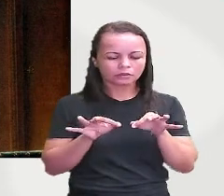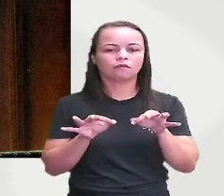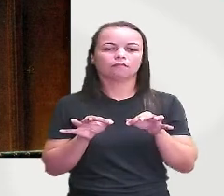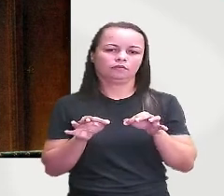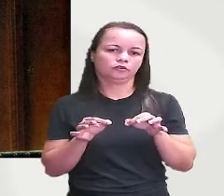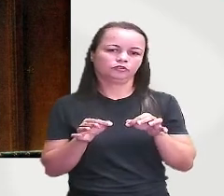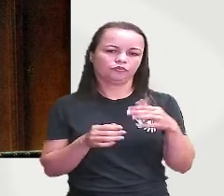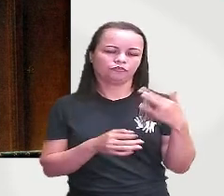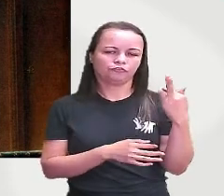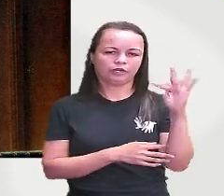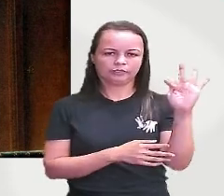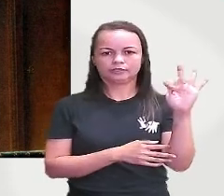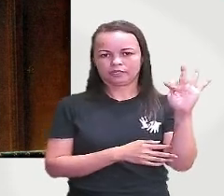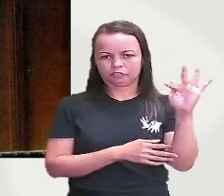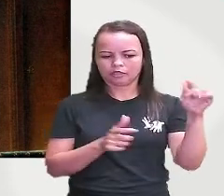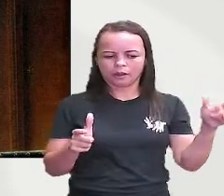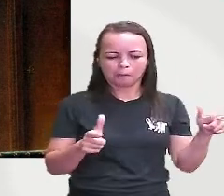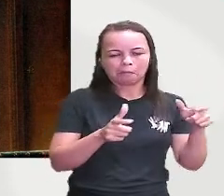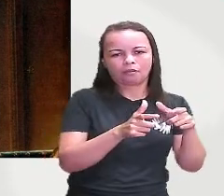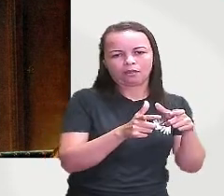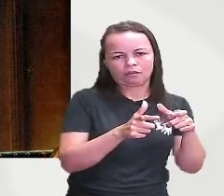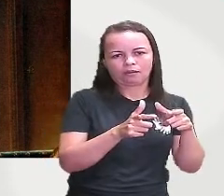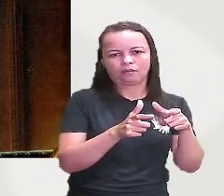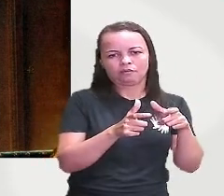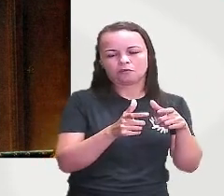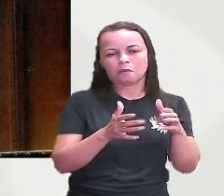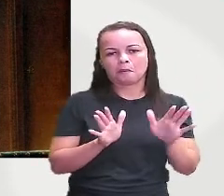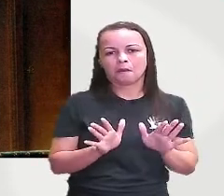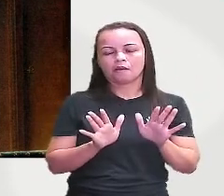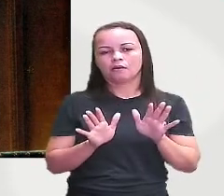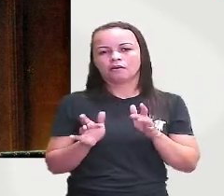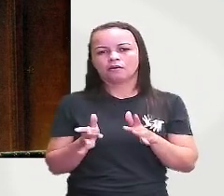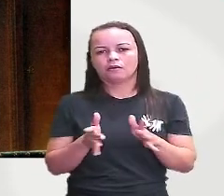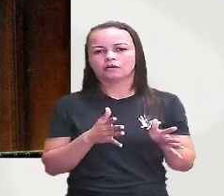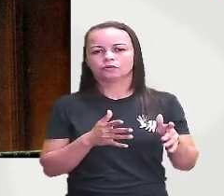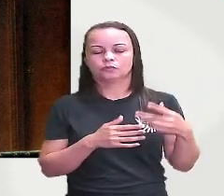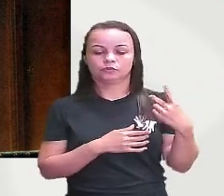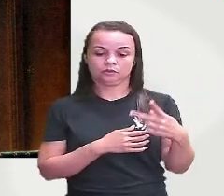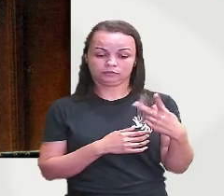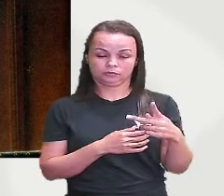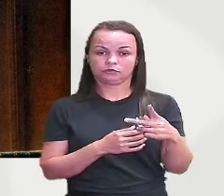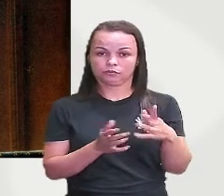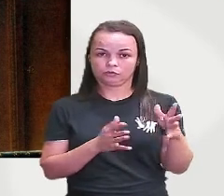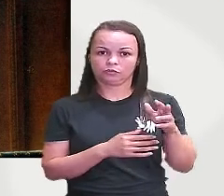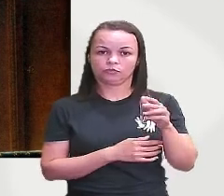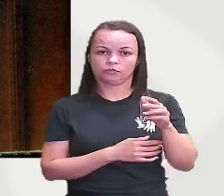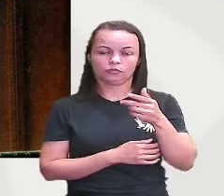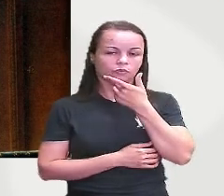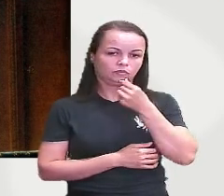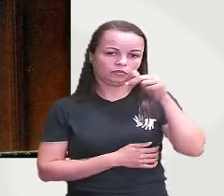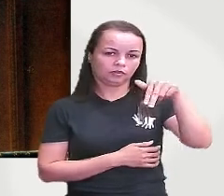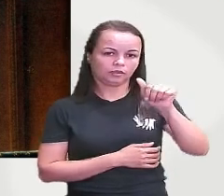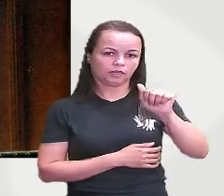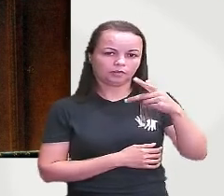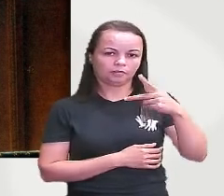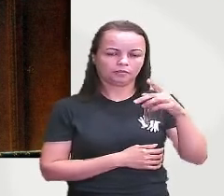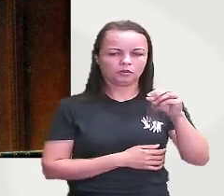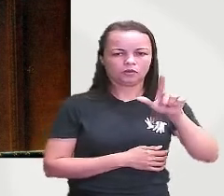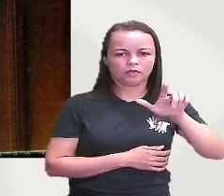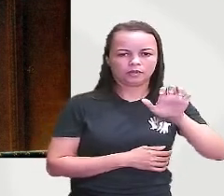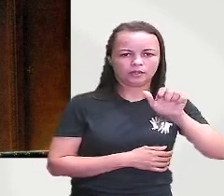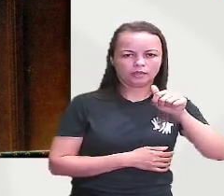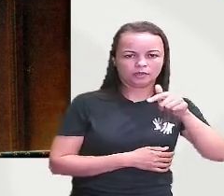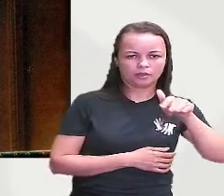ele era pequeno mas quando o Napoleão toma o poder ele vai